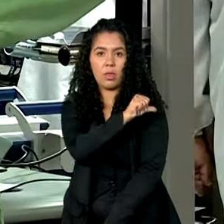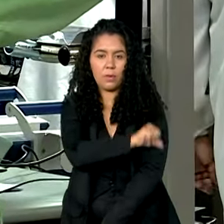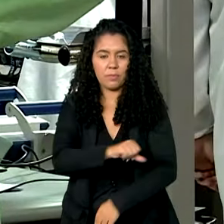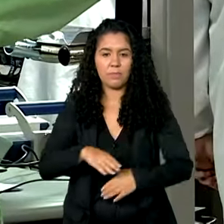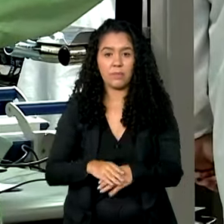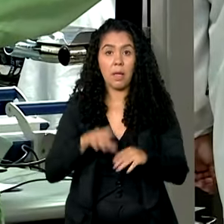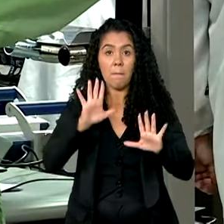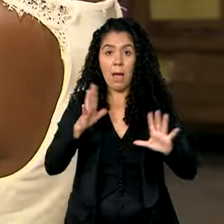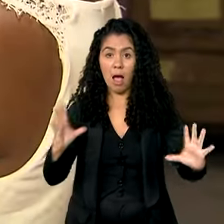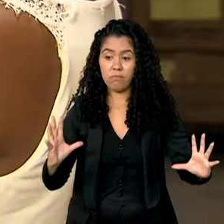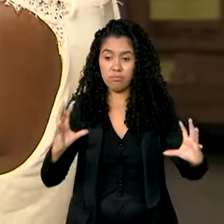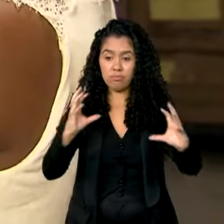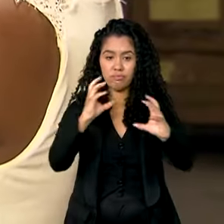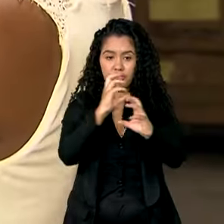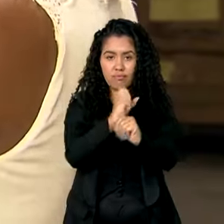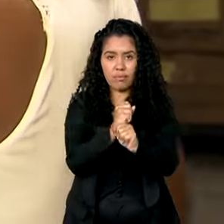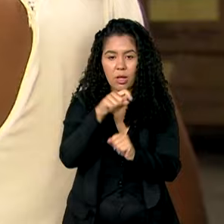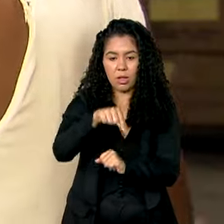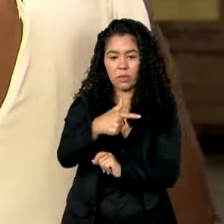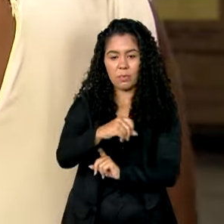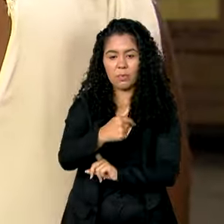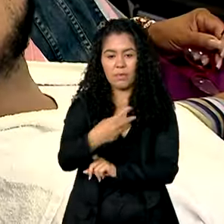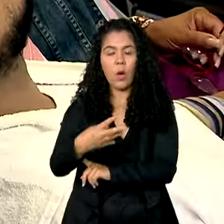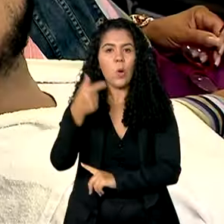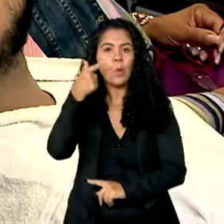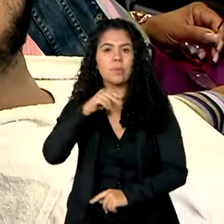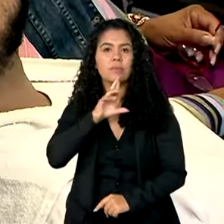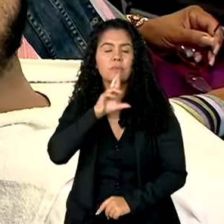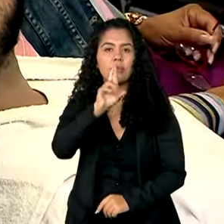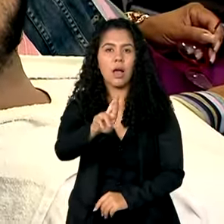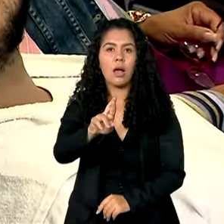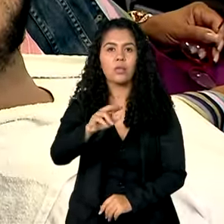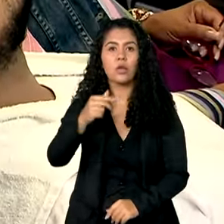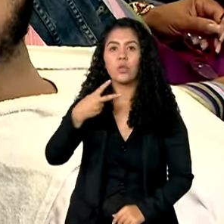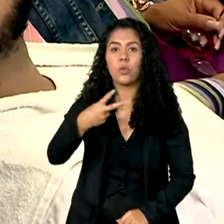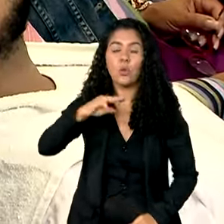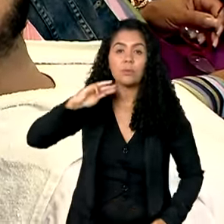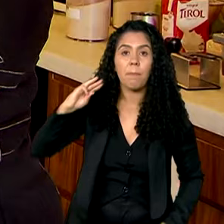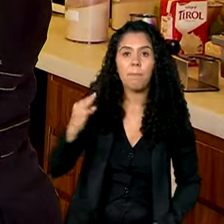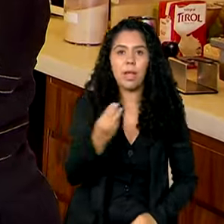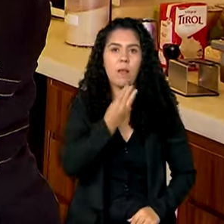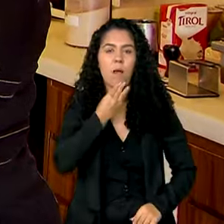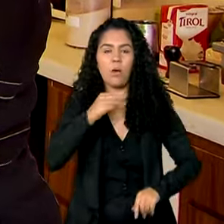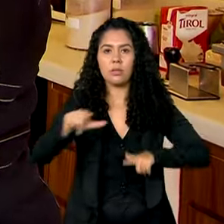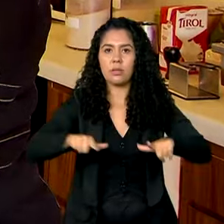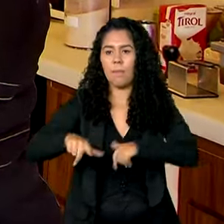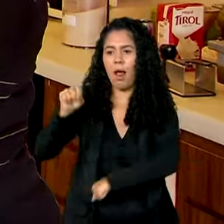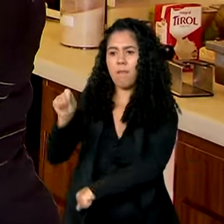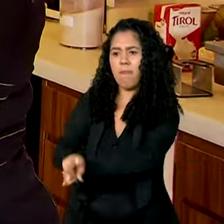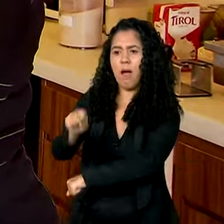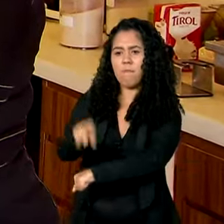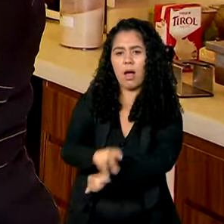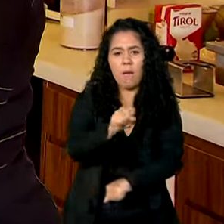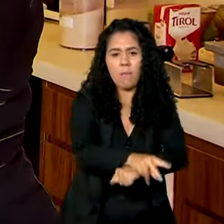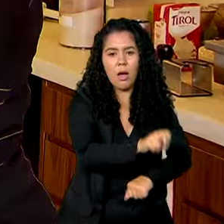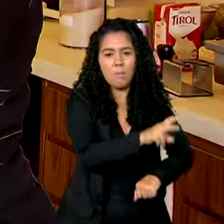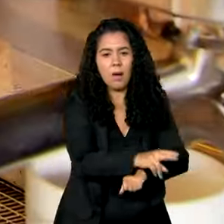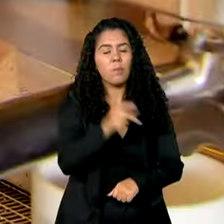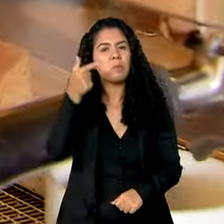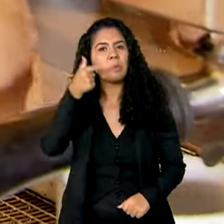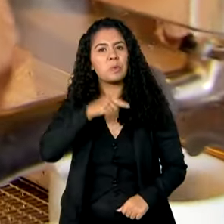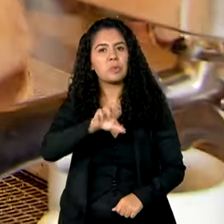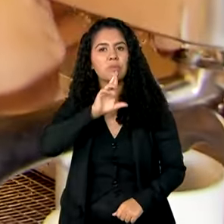acumulado do ano, o saldo chegou a mais de 2 milhões e 100 mil novos empregos, com saldo positivo nos cinco